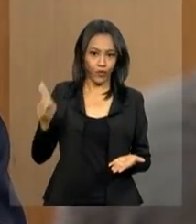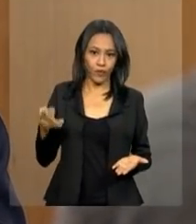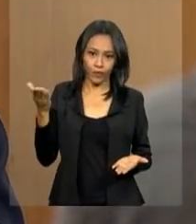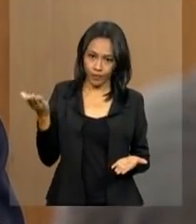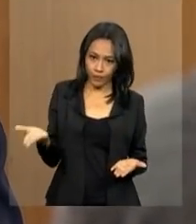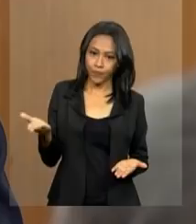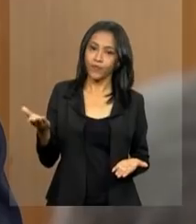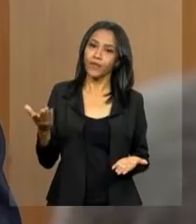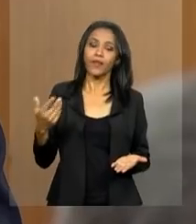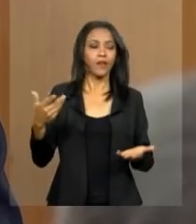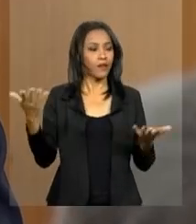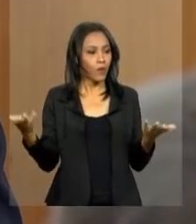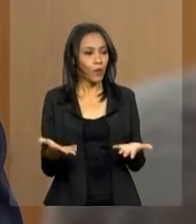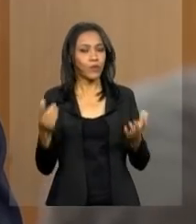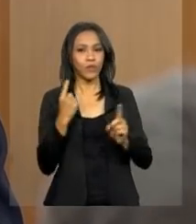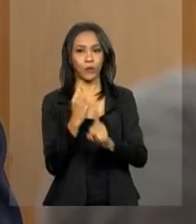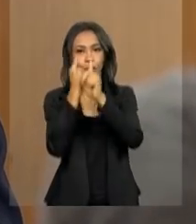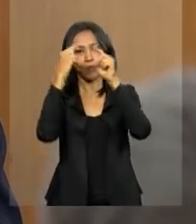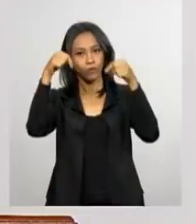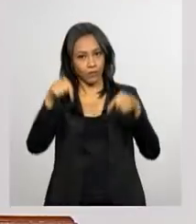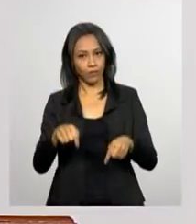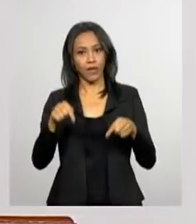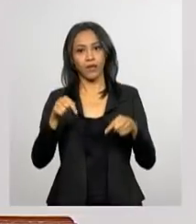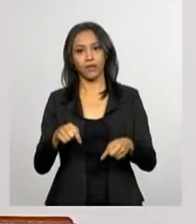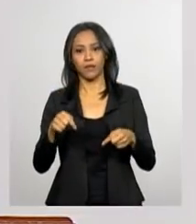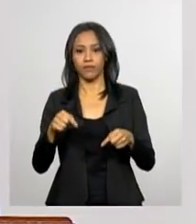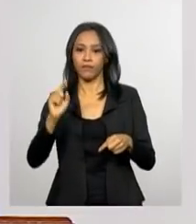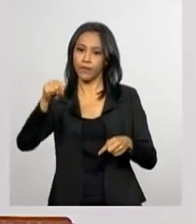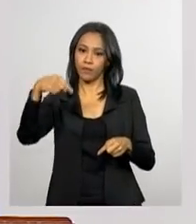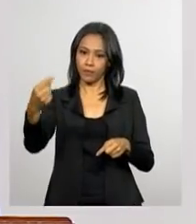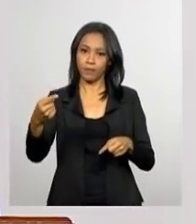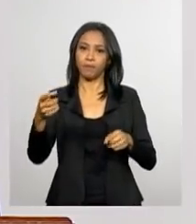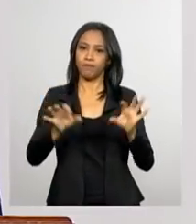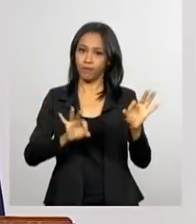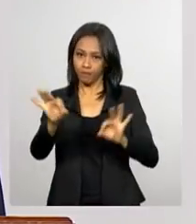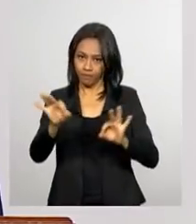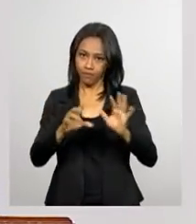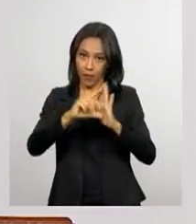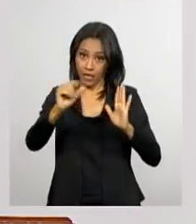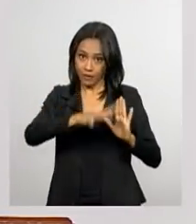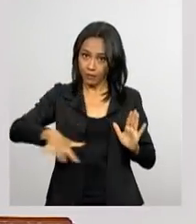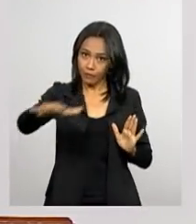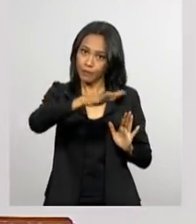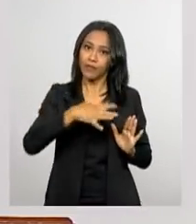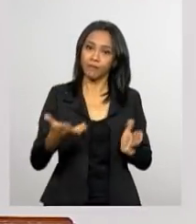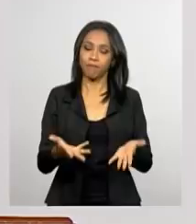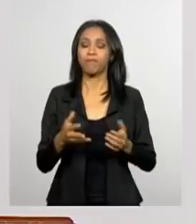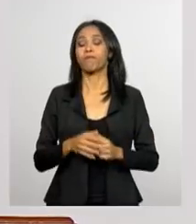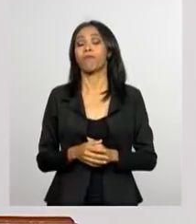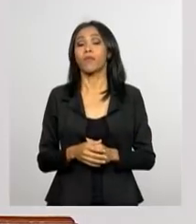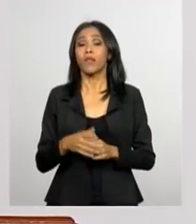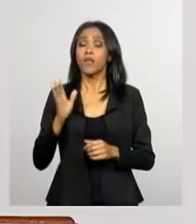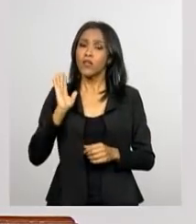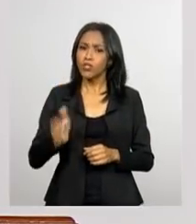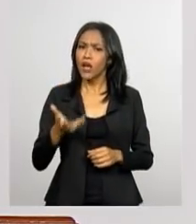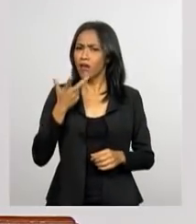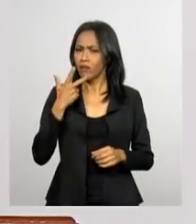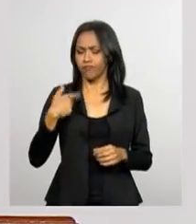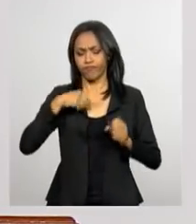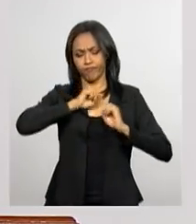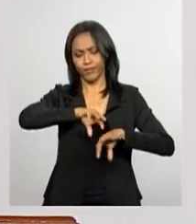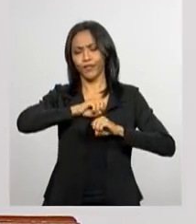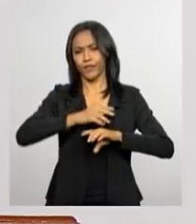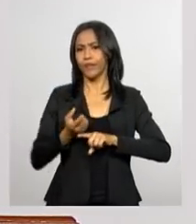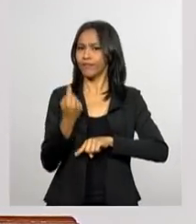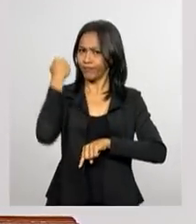esta solenidade no Palácio do Planalto. Eu não preciso dizer das vezes em que ministrei aulas de direito